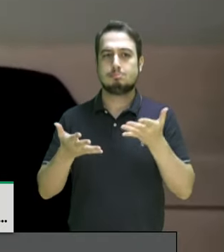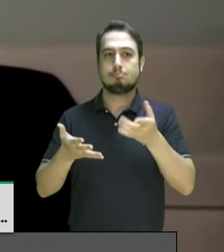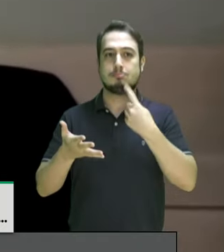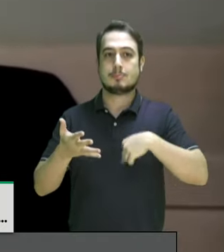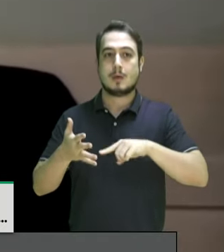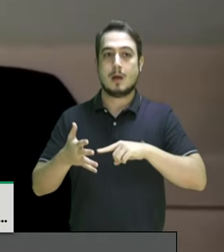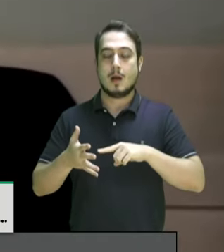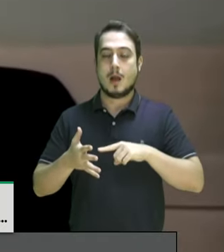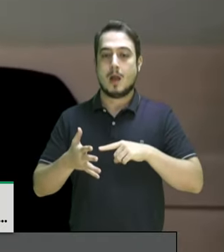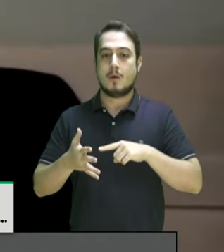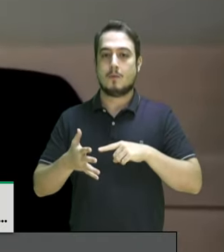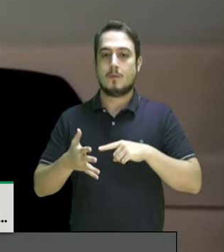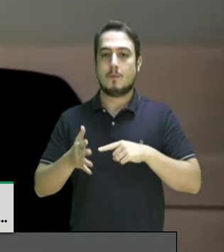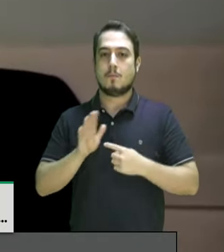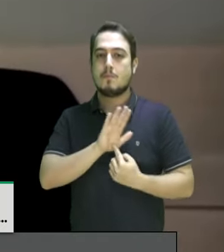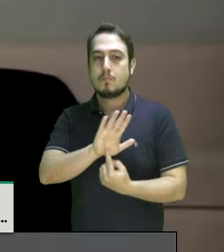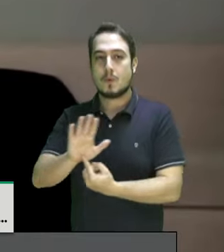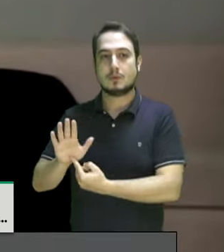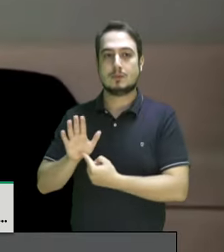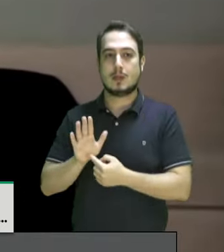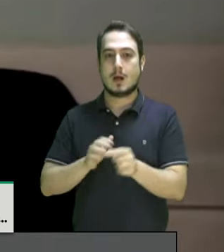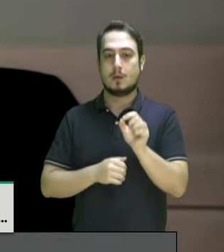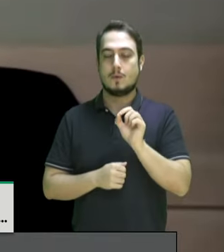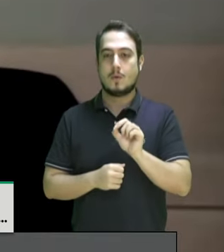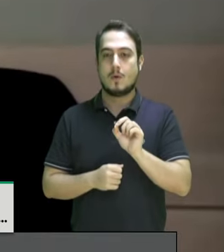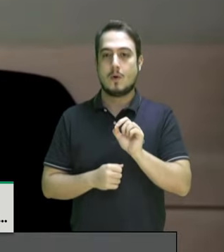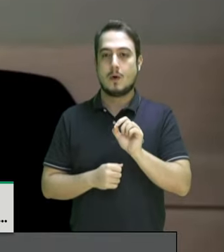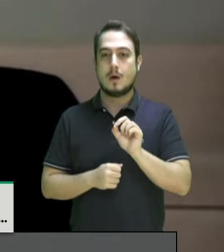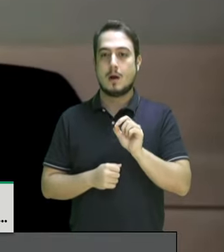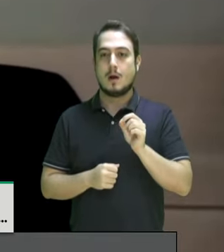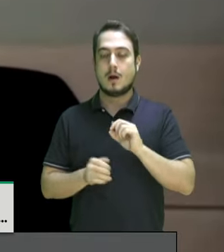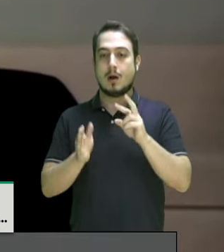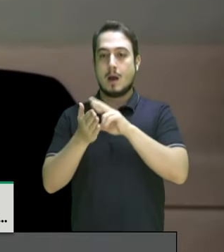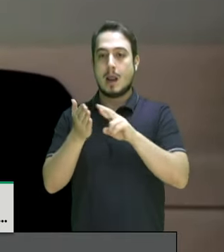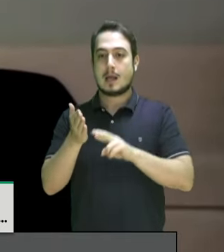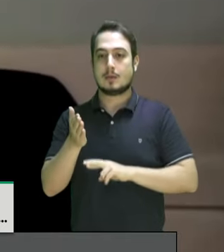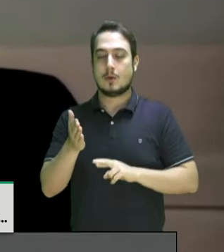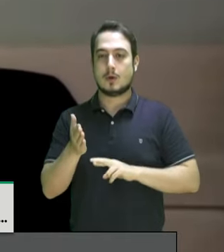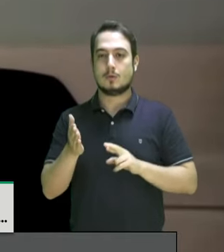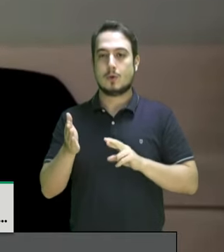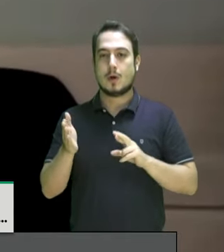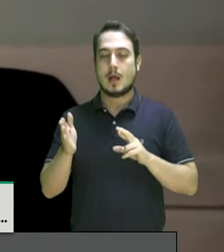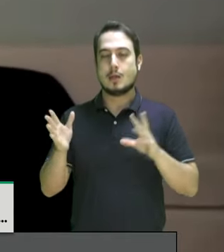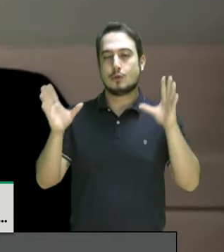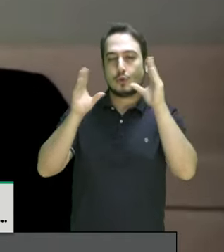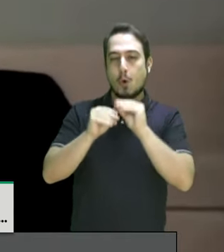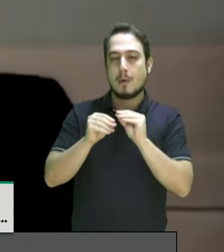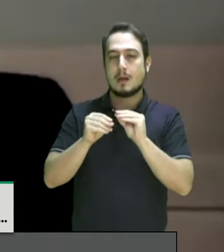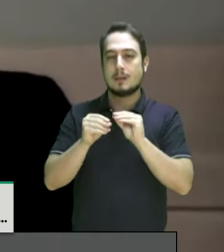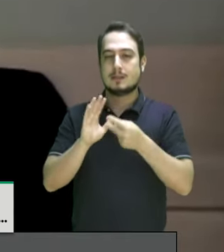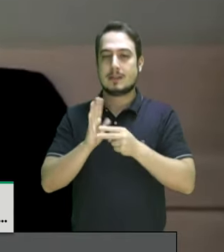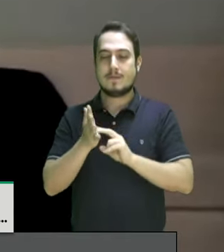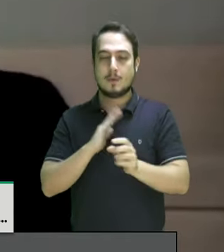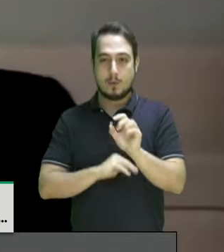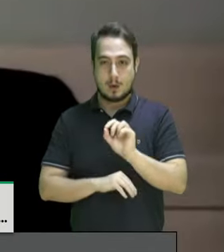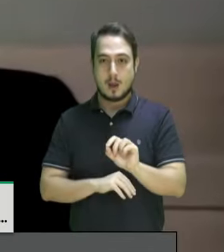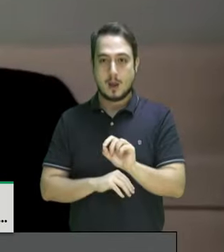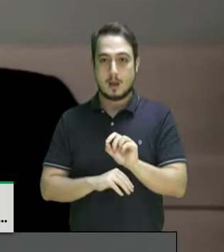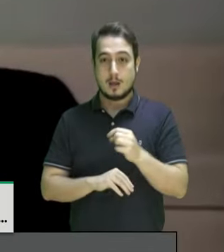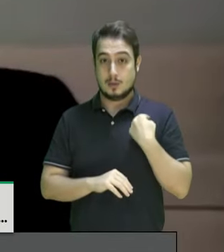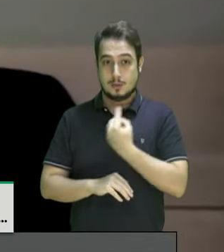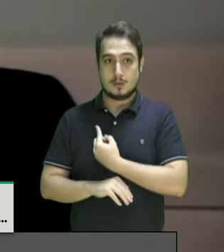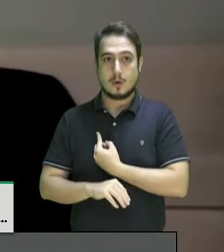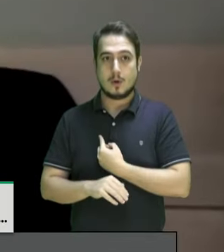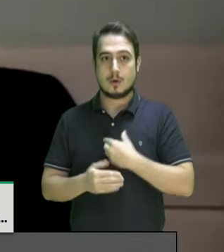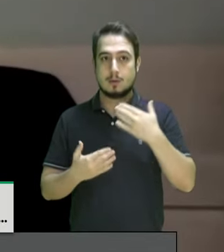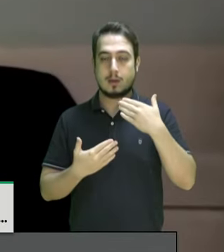exercício apresentando o chamado relatório sombra. Nós somos obrigados a nos